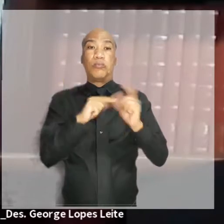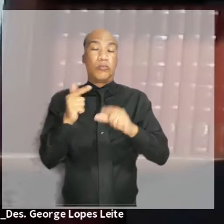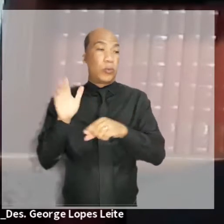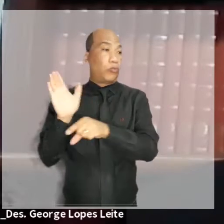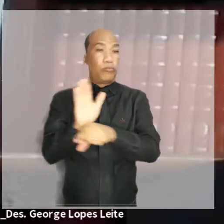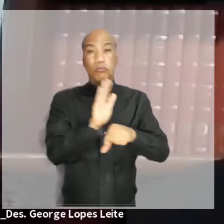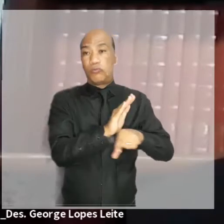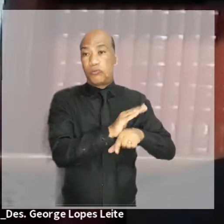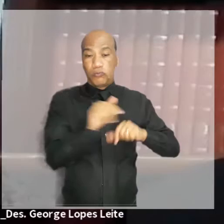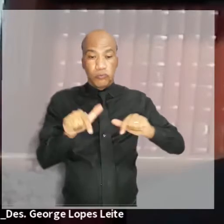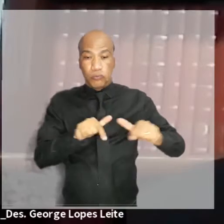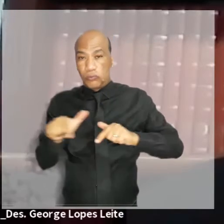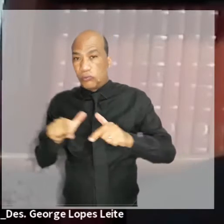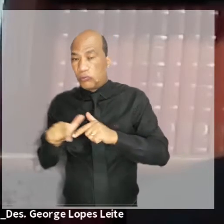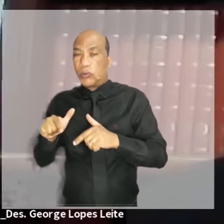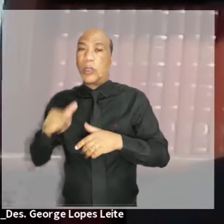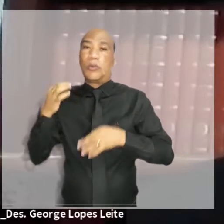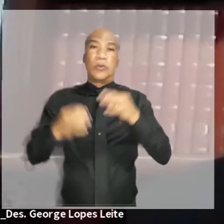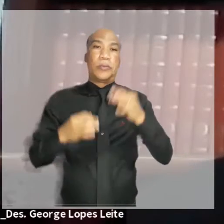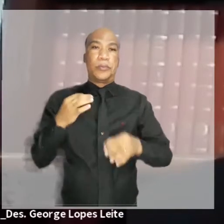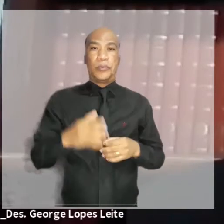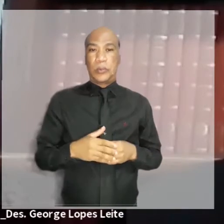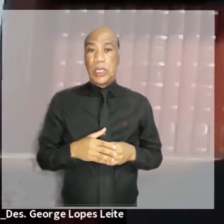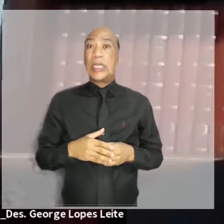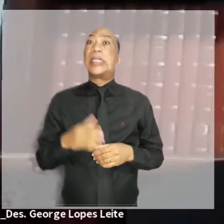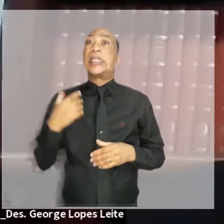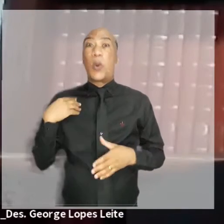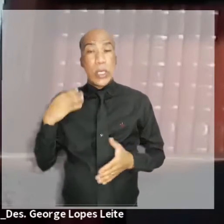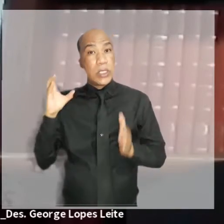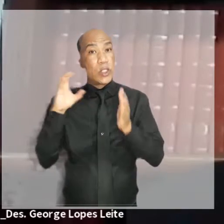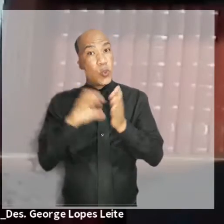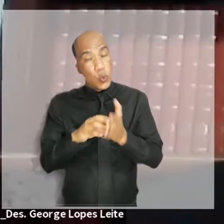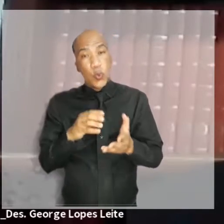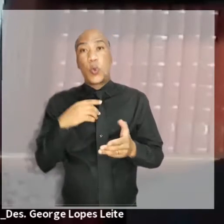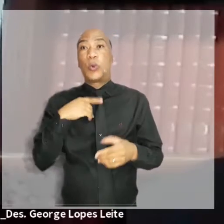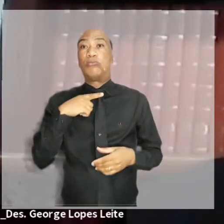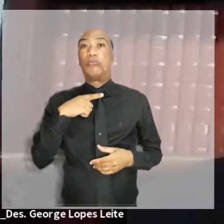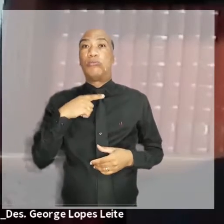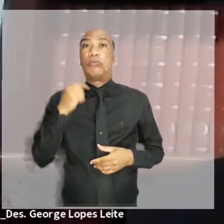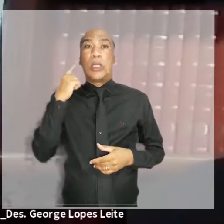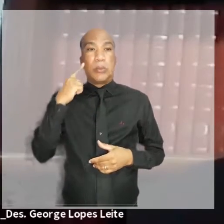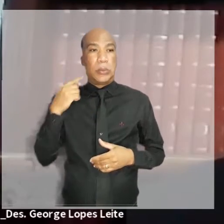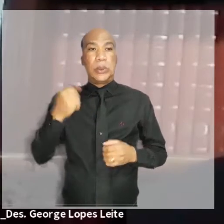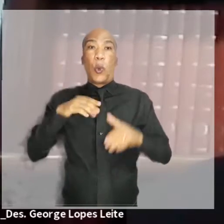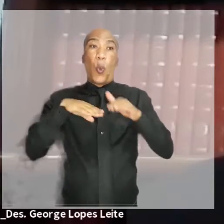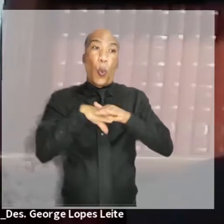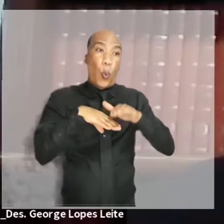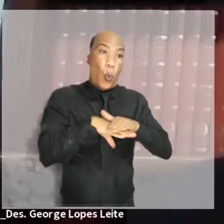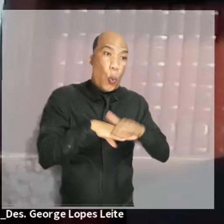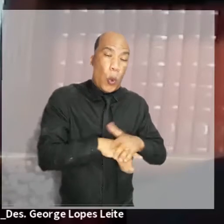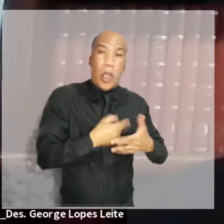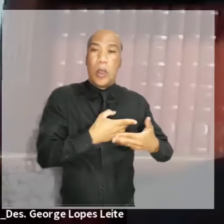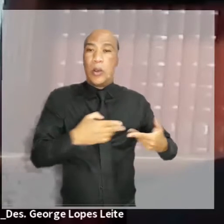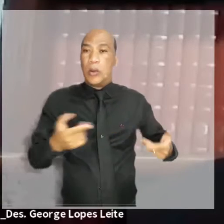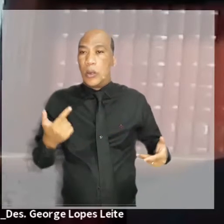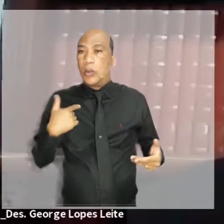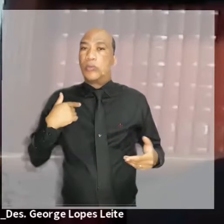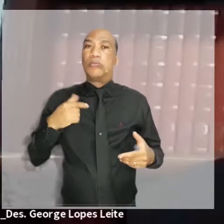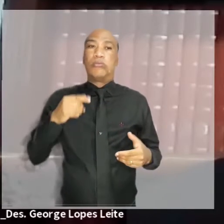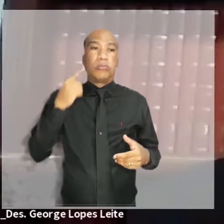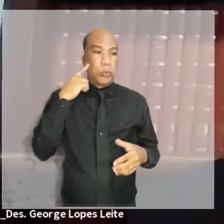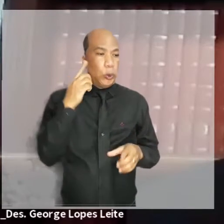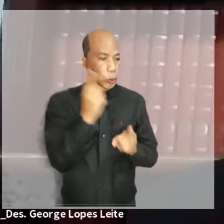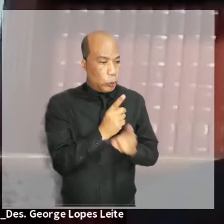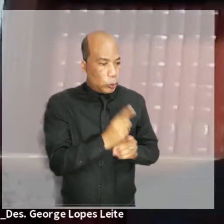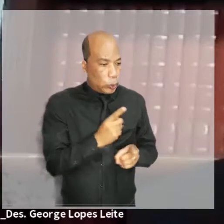possam gerar resultados positivos no aprimoramento da prestação judicial. Com o concurso, pretende-se também formar um